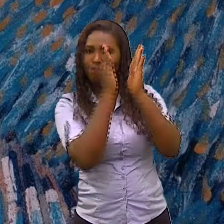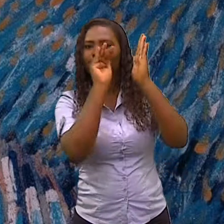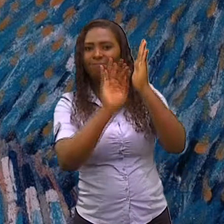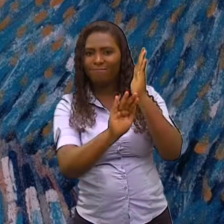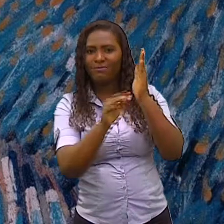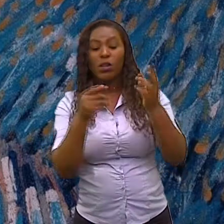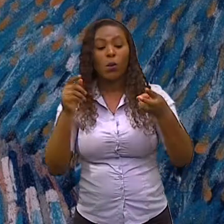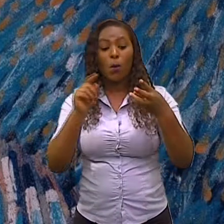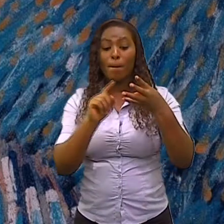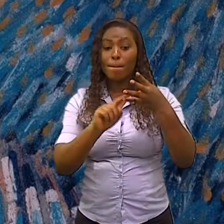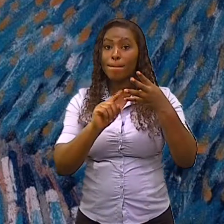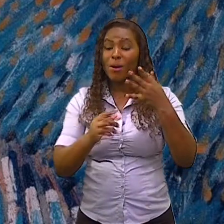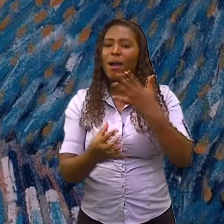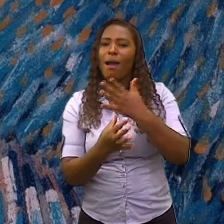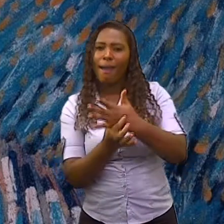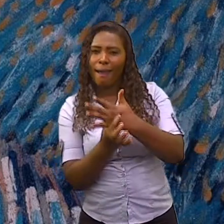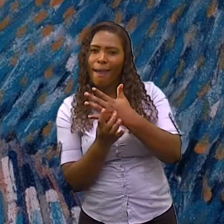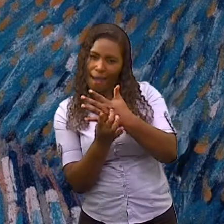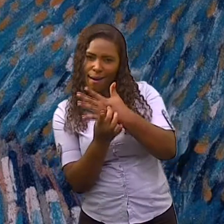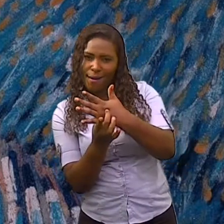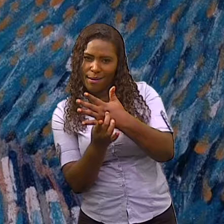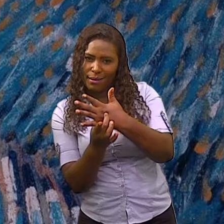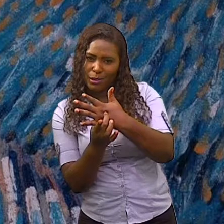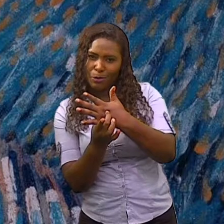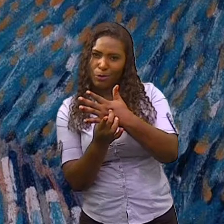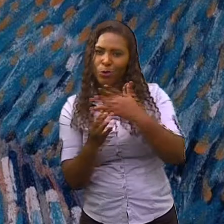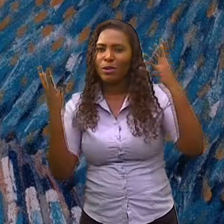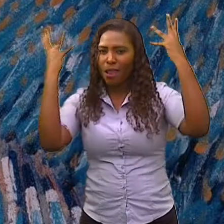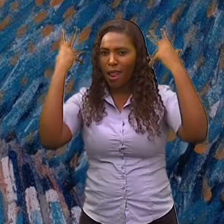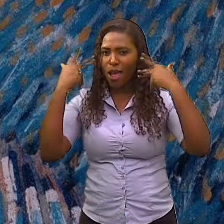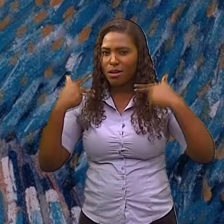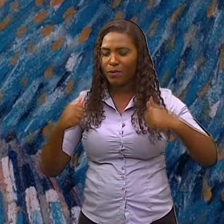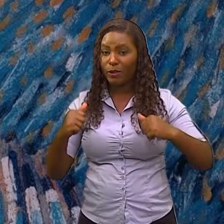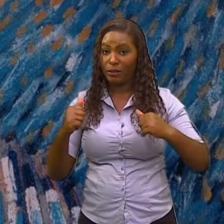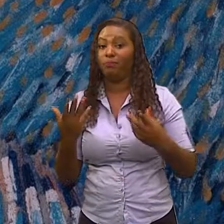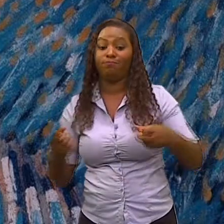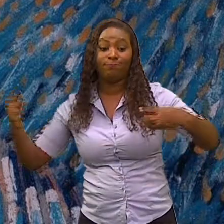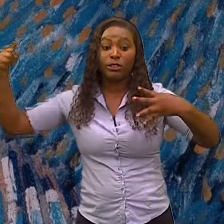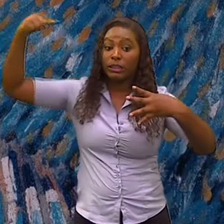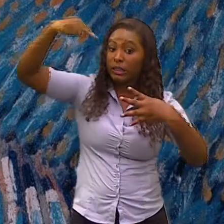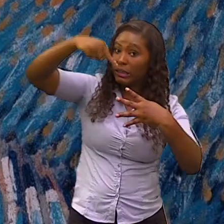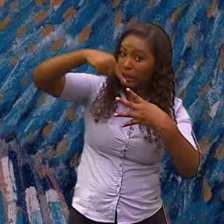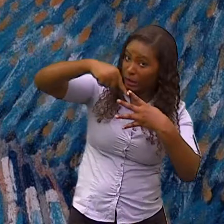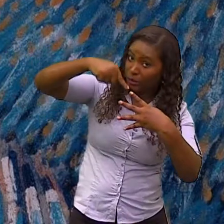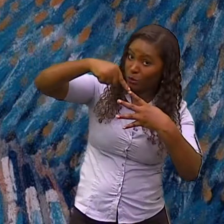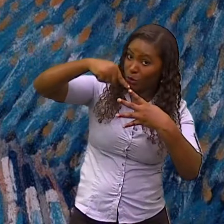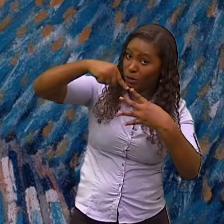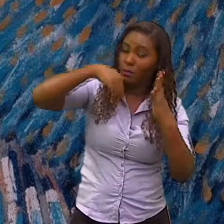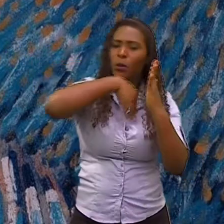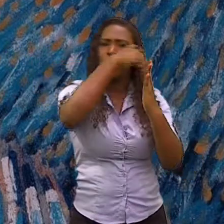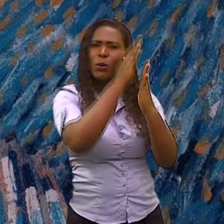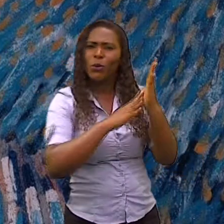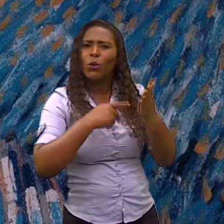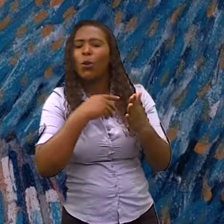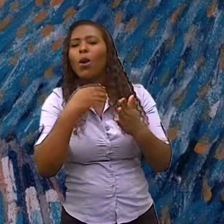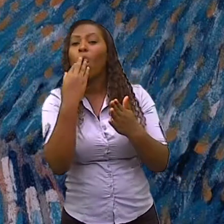realismo, o naturalismo, o simbolismo, o falvismo,